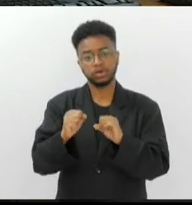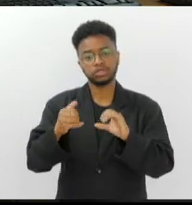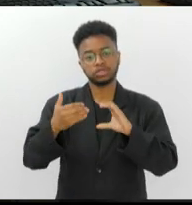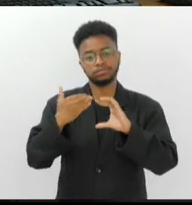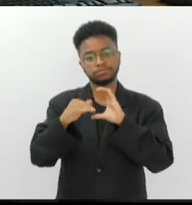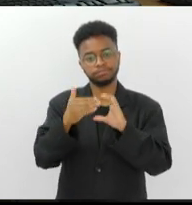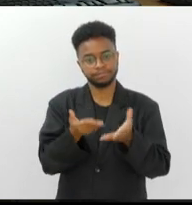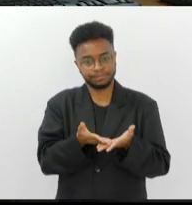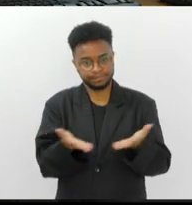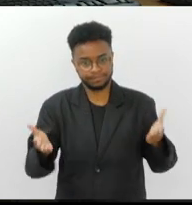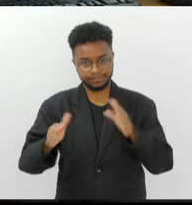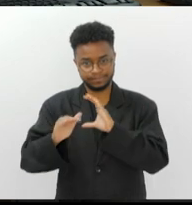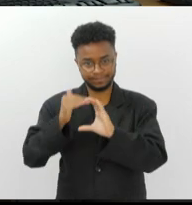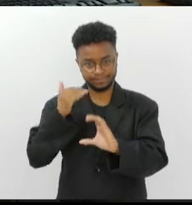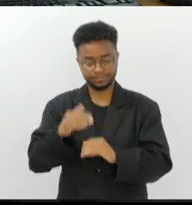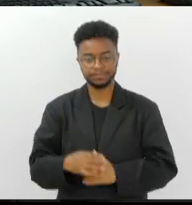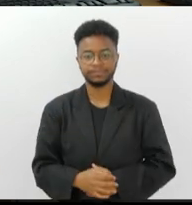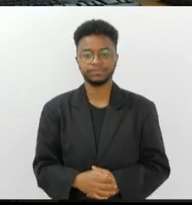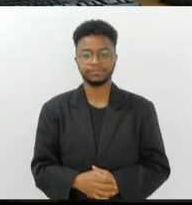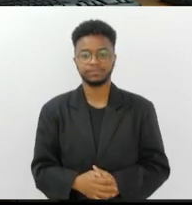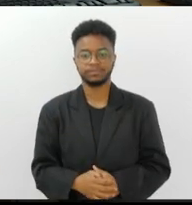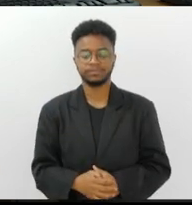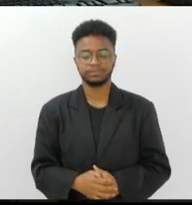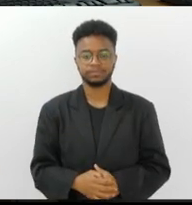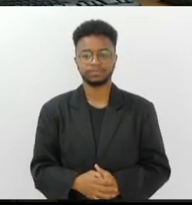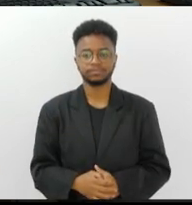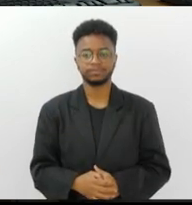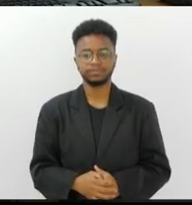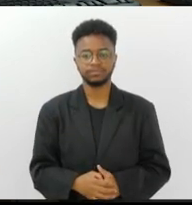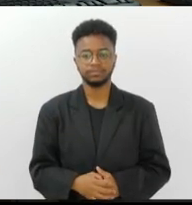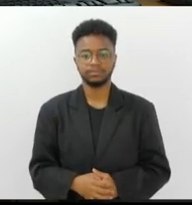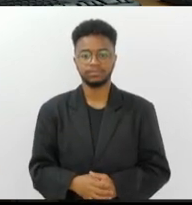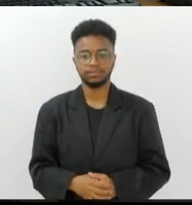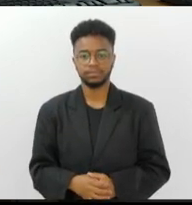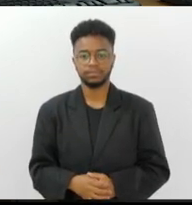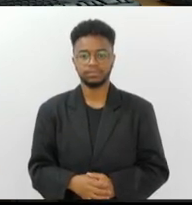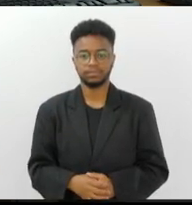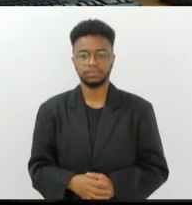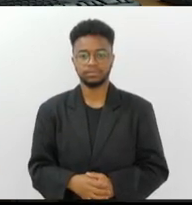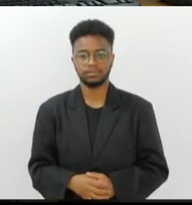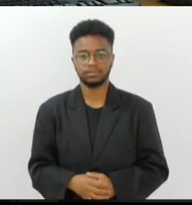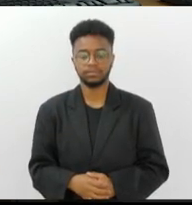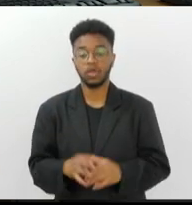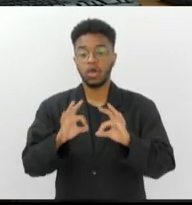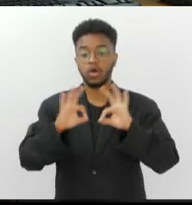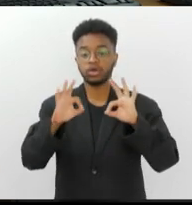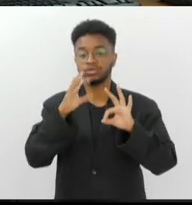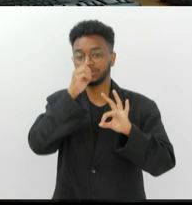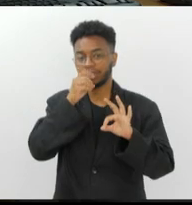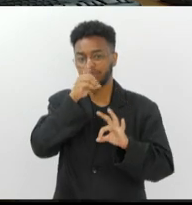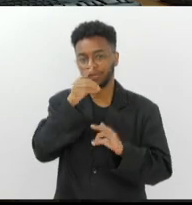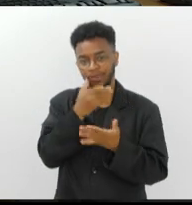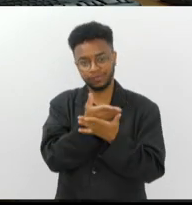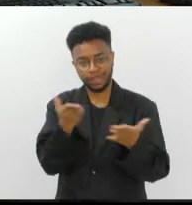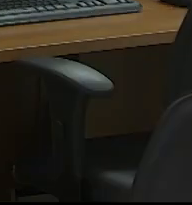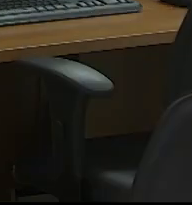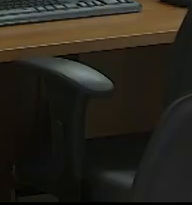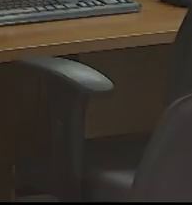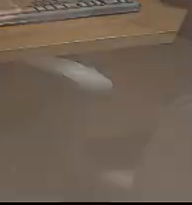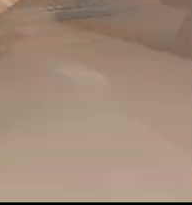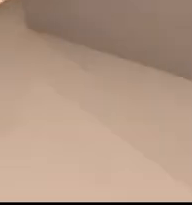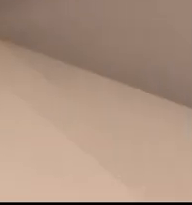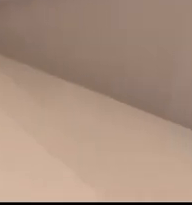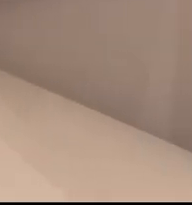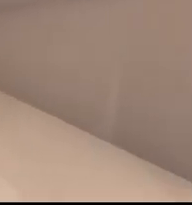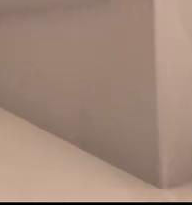o nosso e-mail, tvalerje, arrobaalerje.rj.gov.br. Um ótimo final de semana e até a próxima!